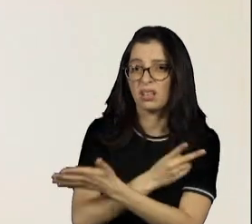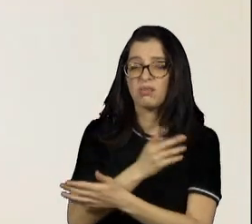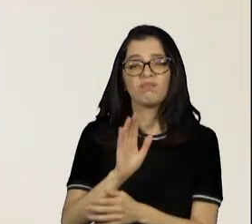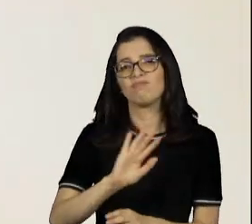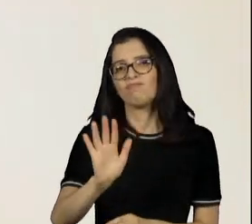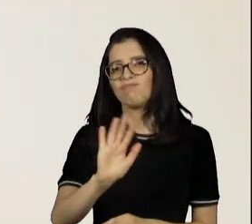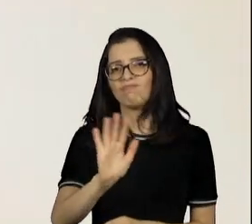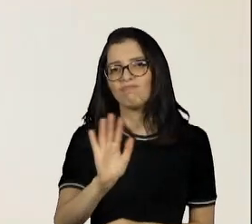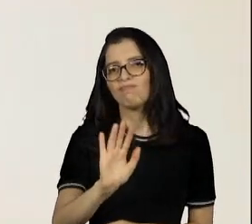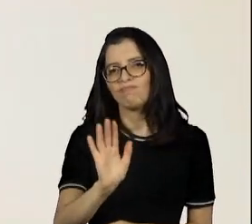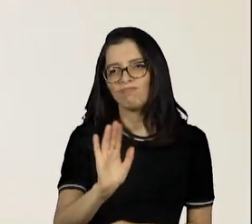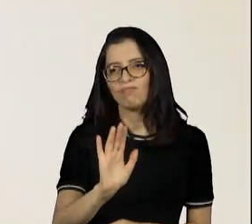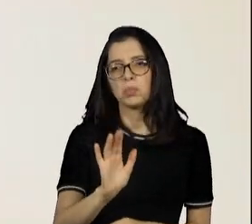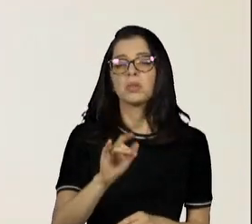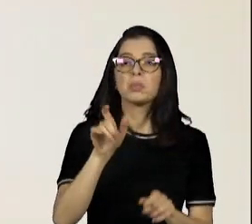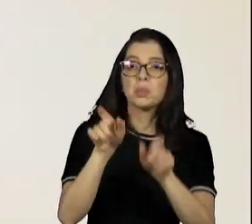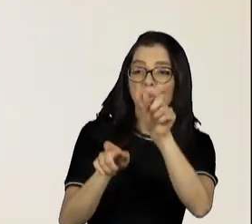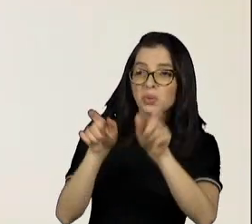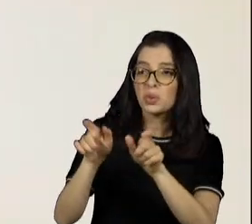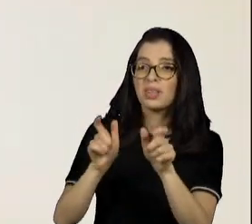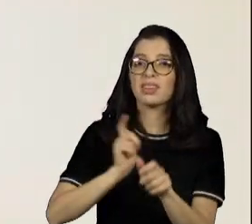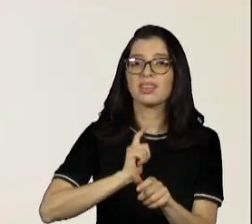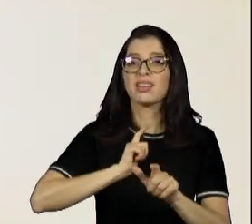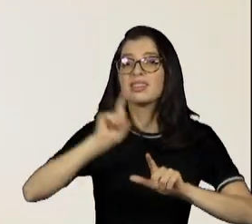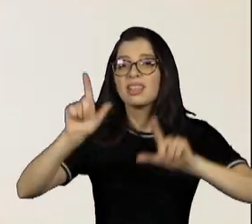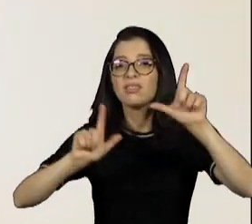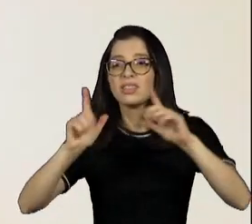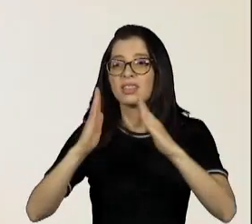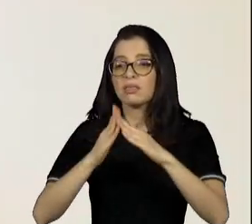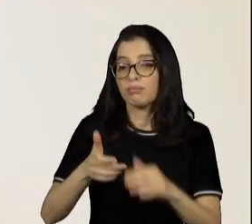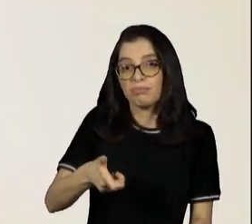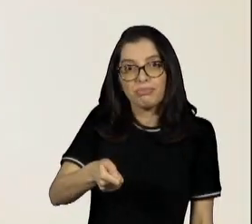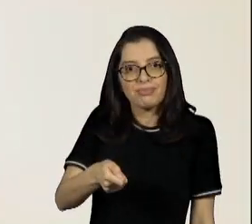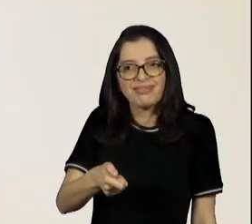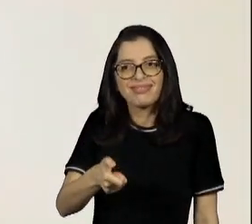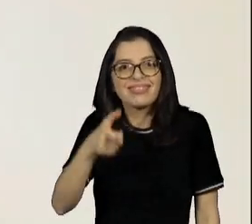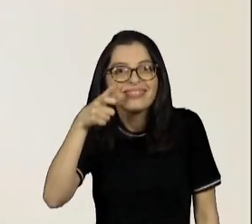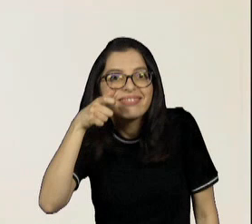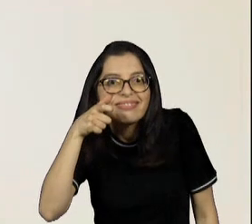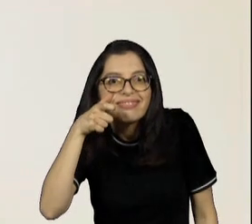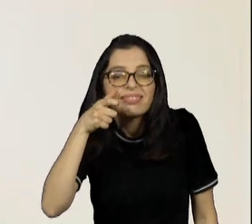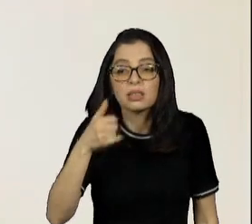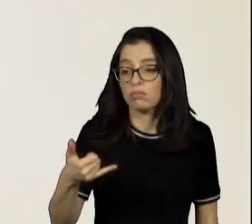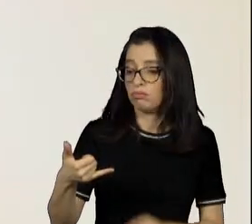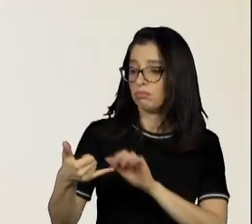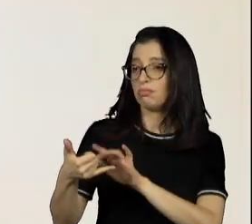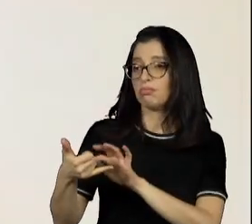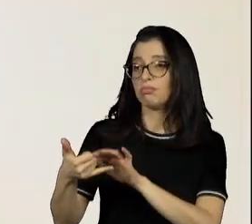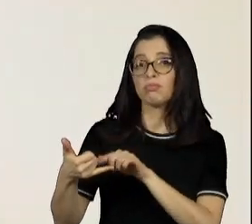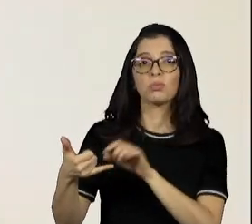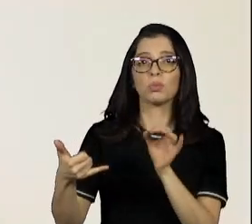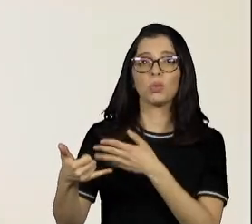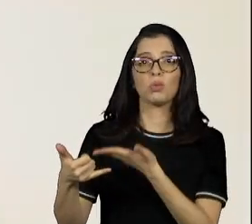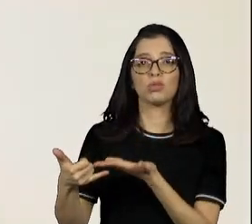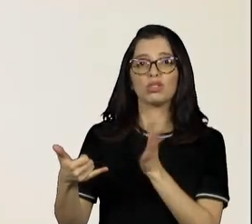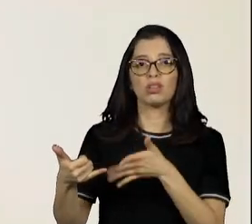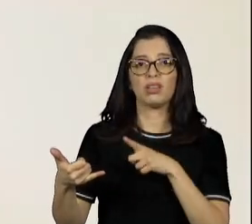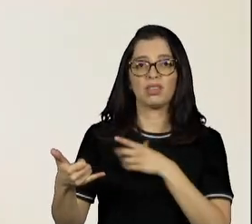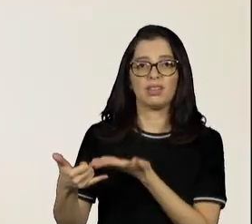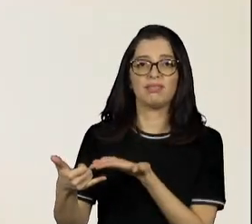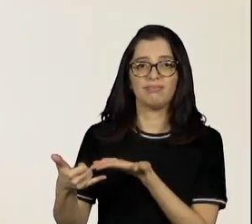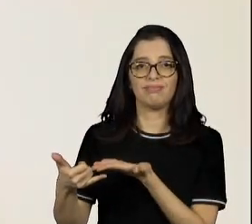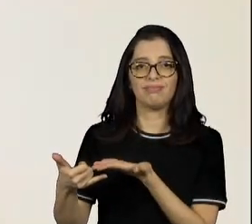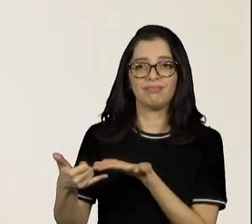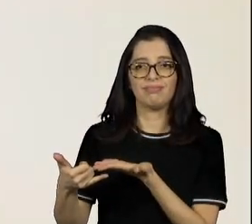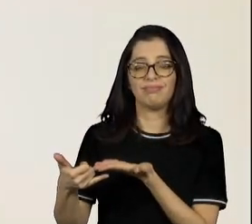Porque mesmo essas pessoas que têm uma televisão em casa e veem muita televisão, elas têm um telefone na mão. e esse telefone dá acesso para elas verem um monte de